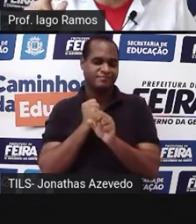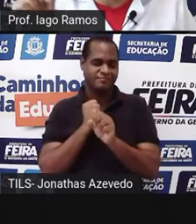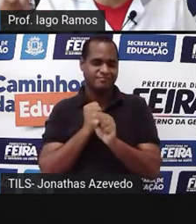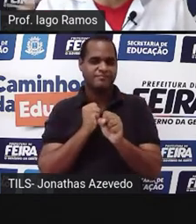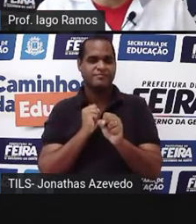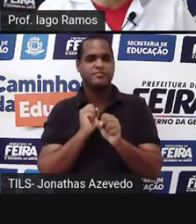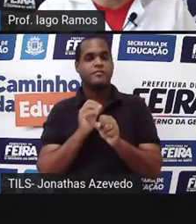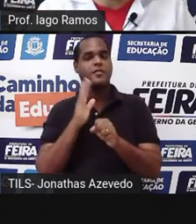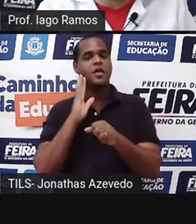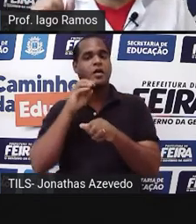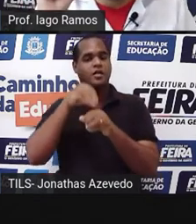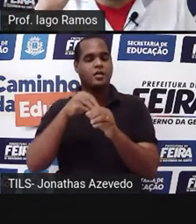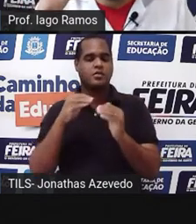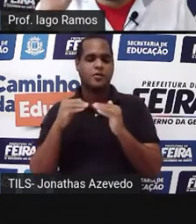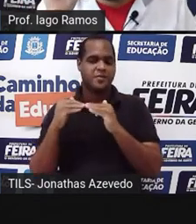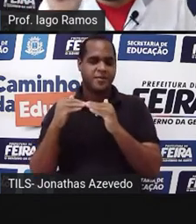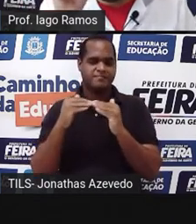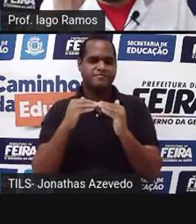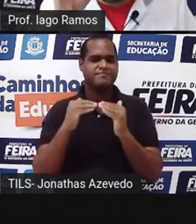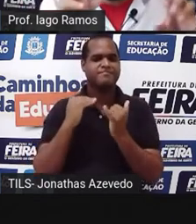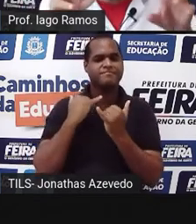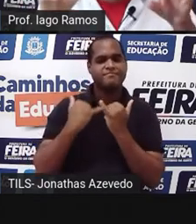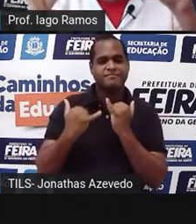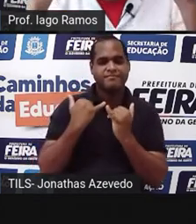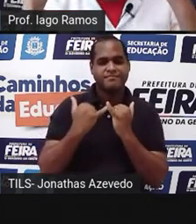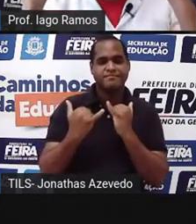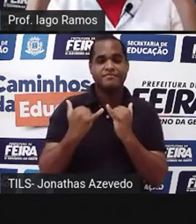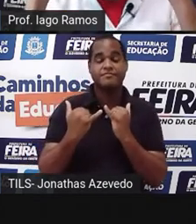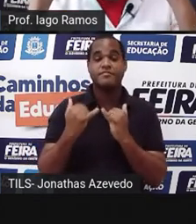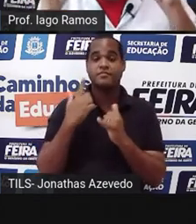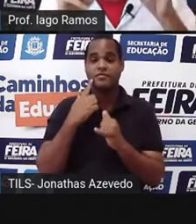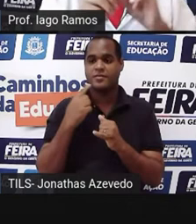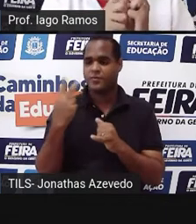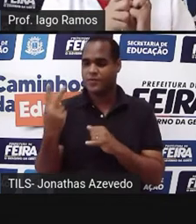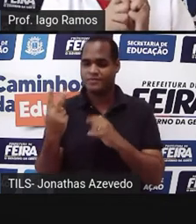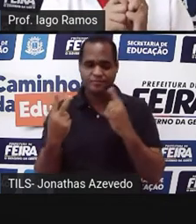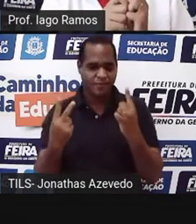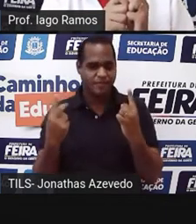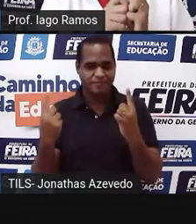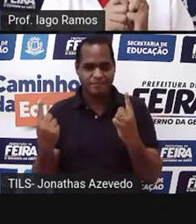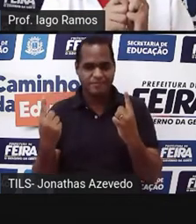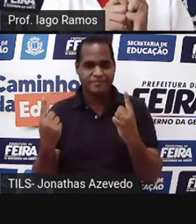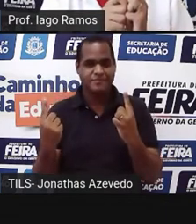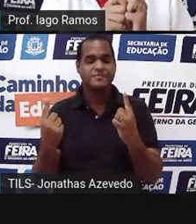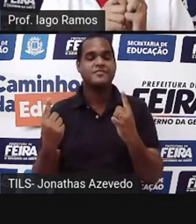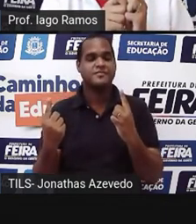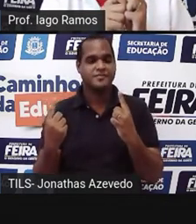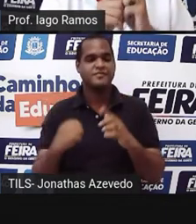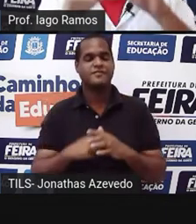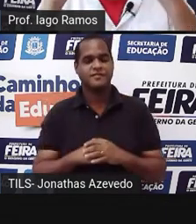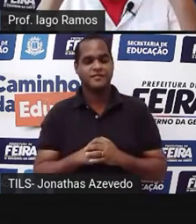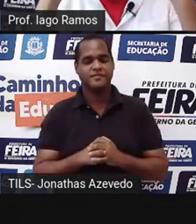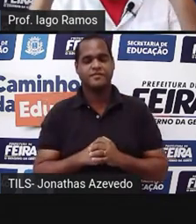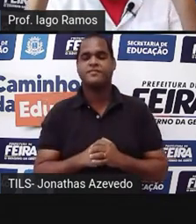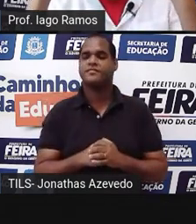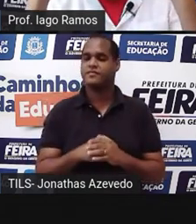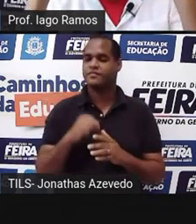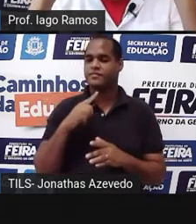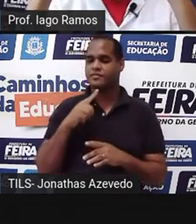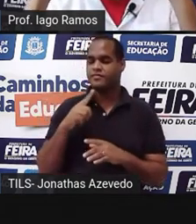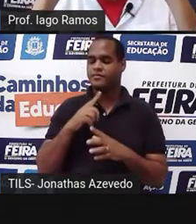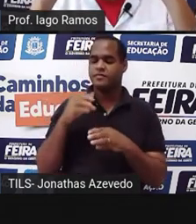o que são ângulos correspondentes? São ângulos que, nas duas figuras, né? Estão